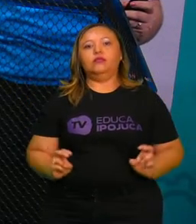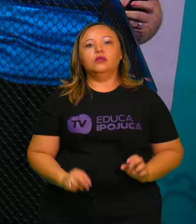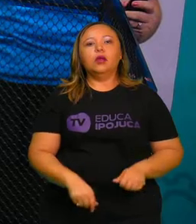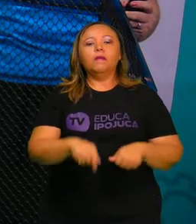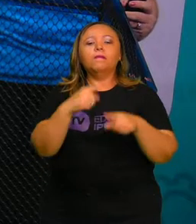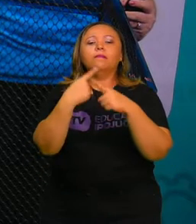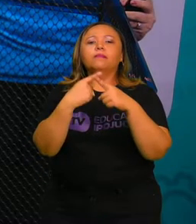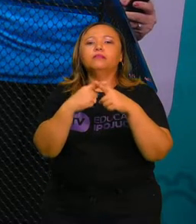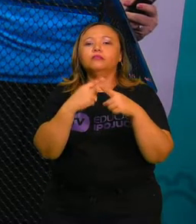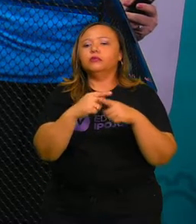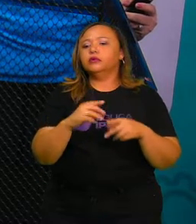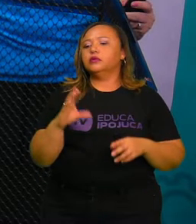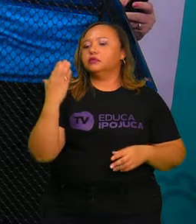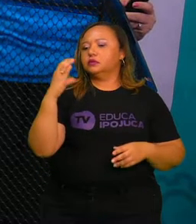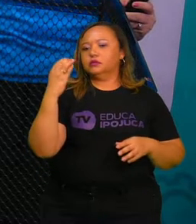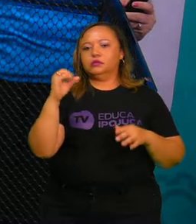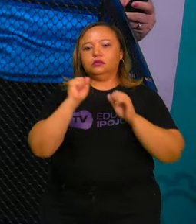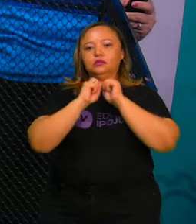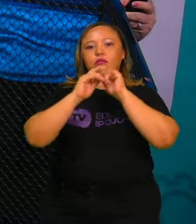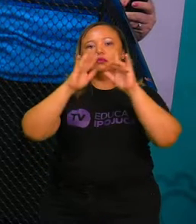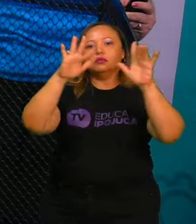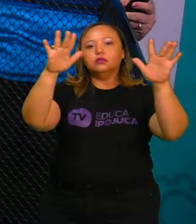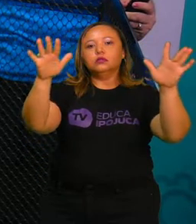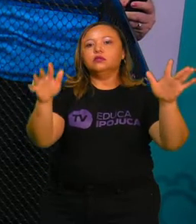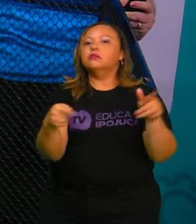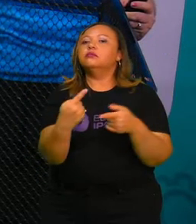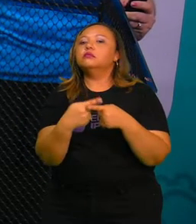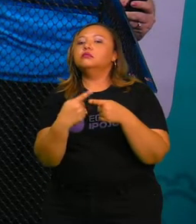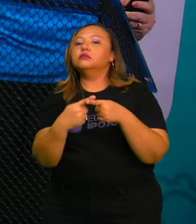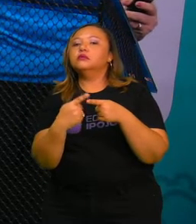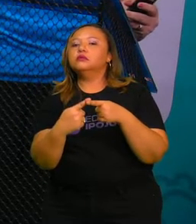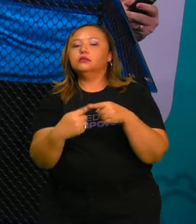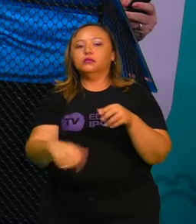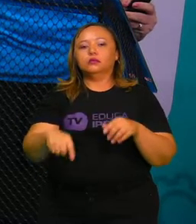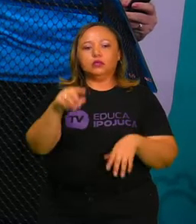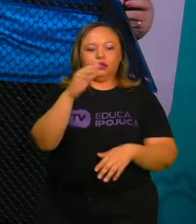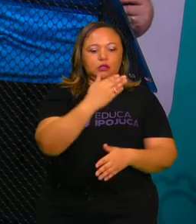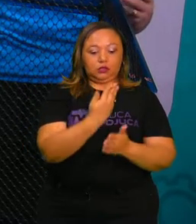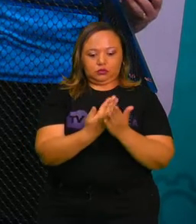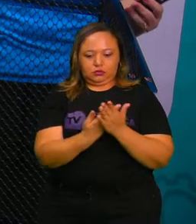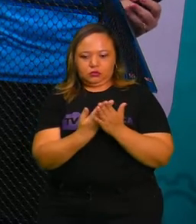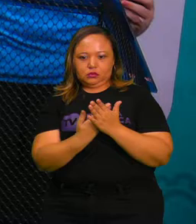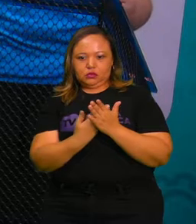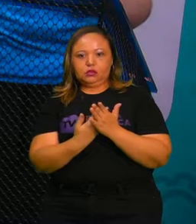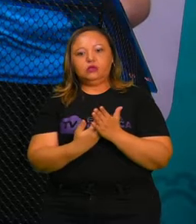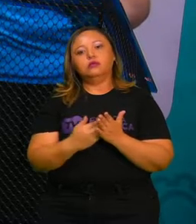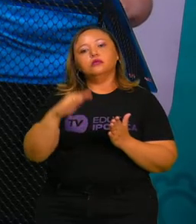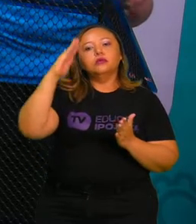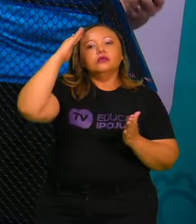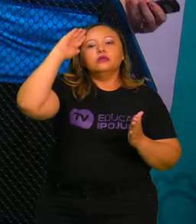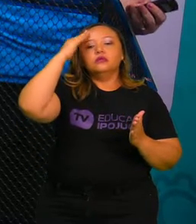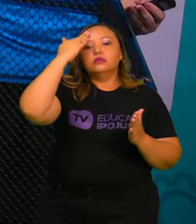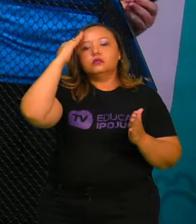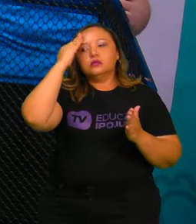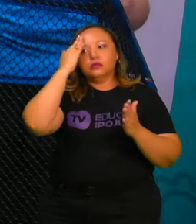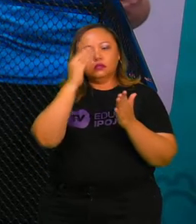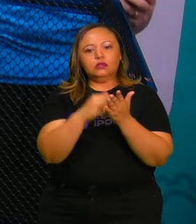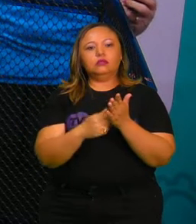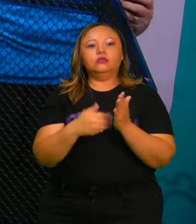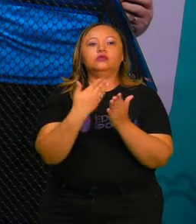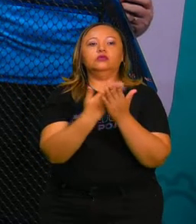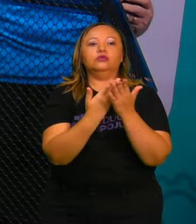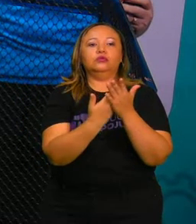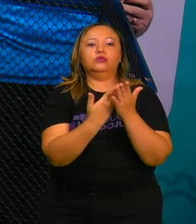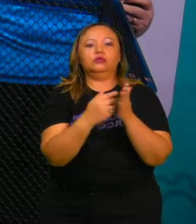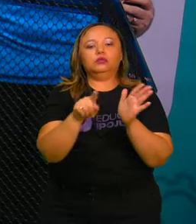a ciência? Porque nós que não somos da área do estudo, possamos entender o resultado desses estudos,